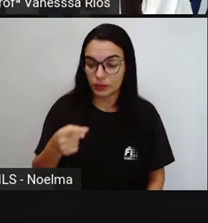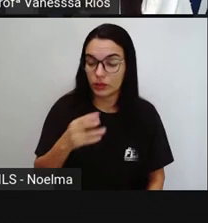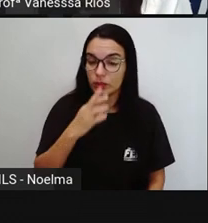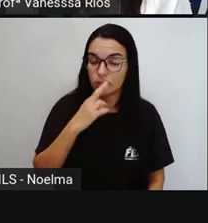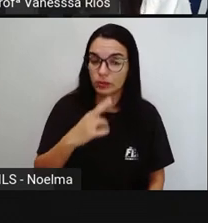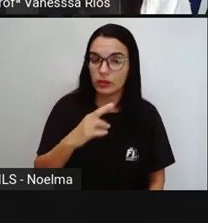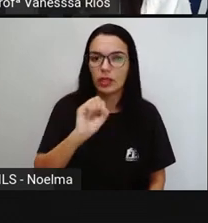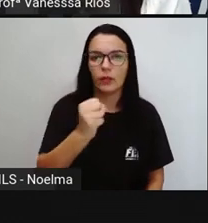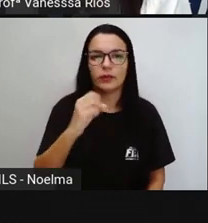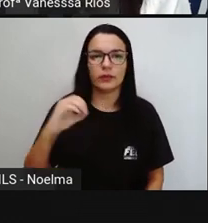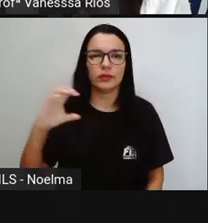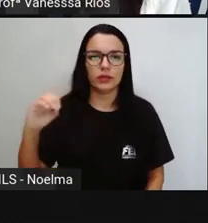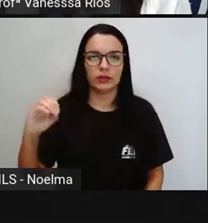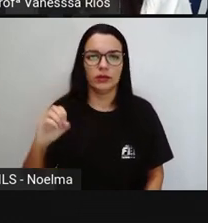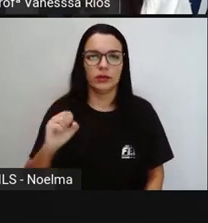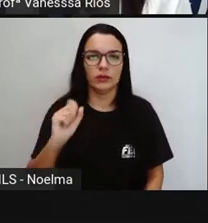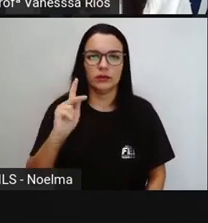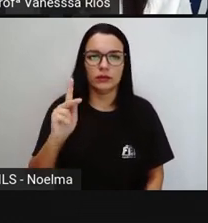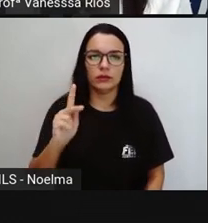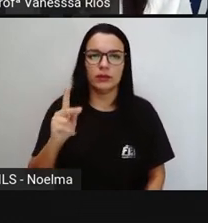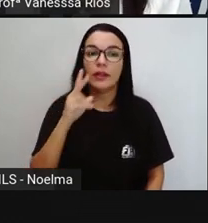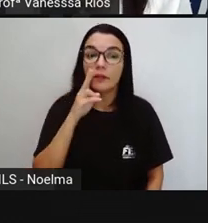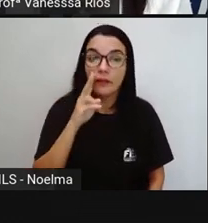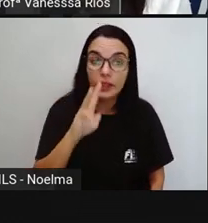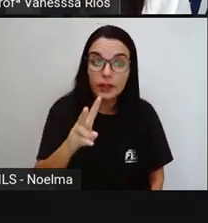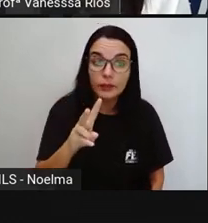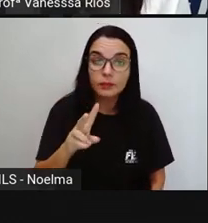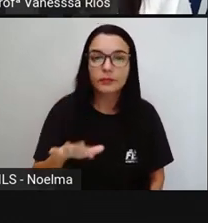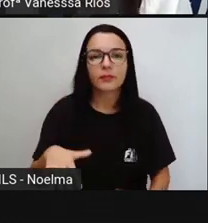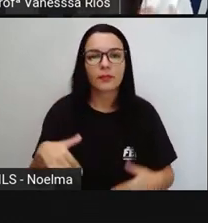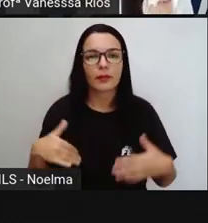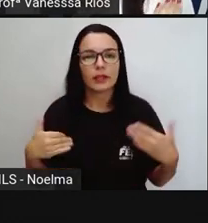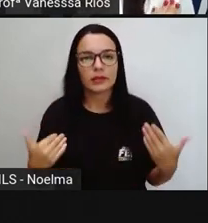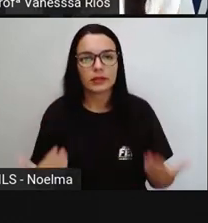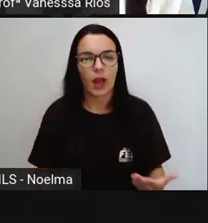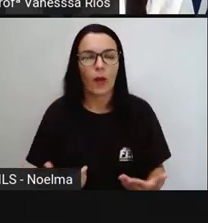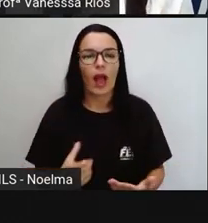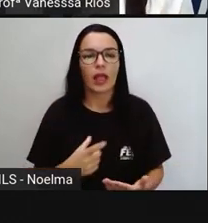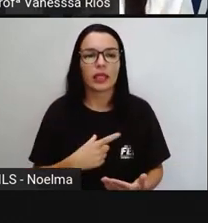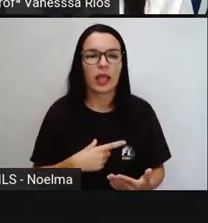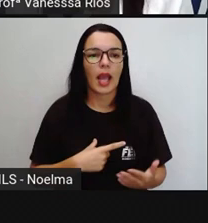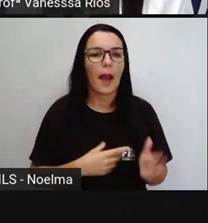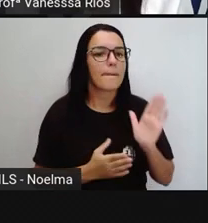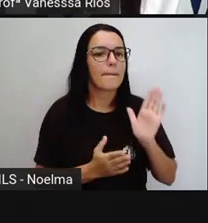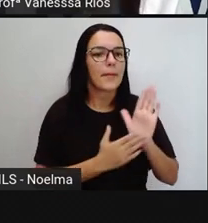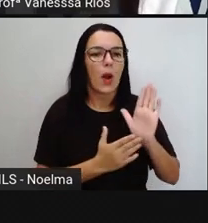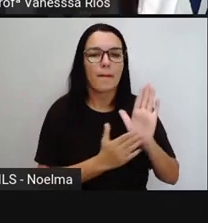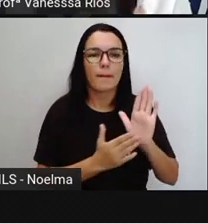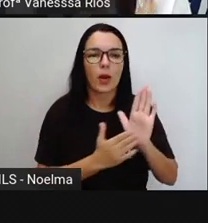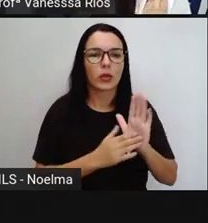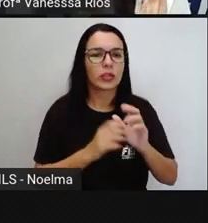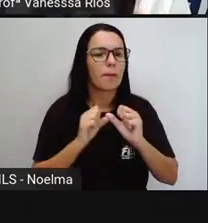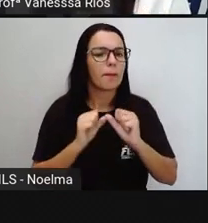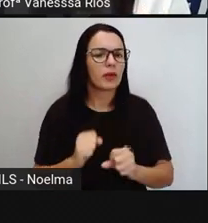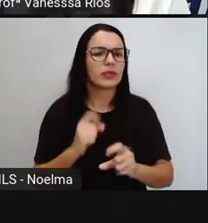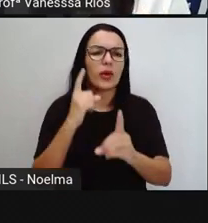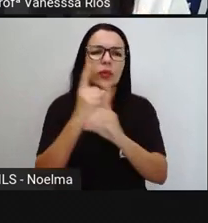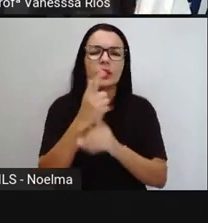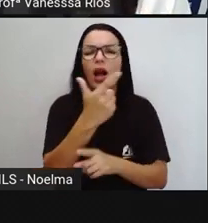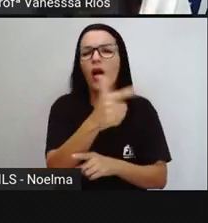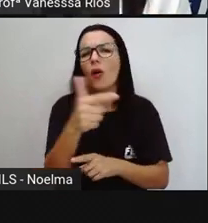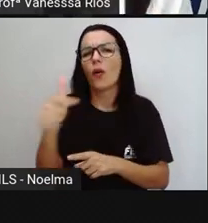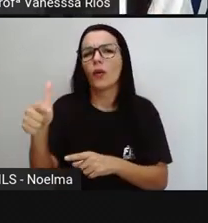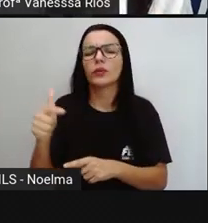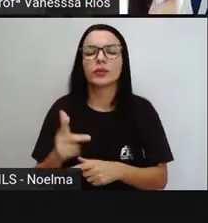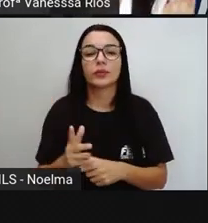800 Viram aí? Através dessa mesma proposta a gente pode encontrar outros valores